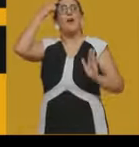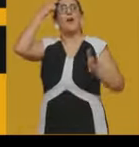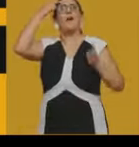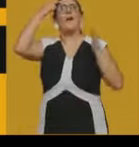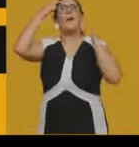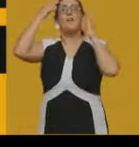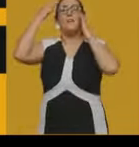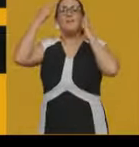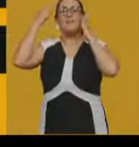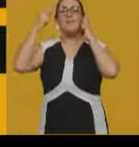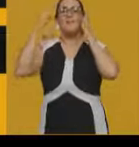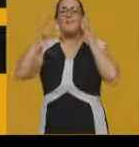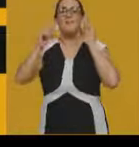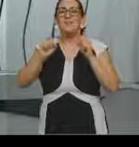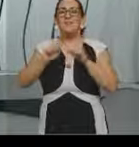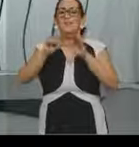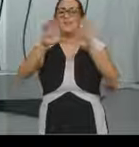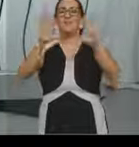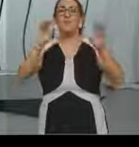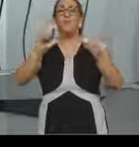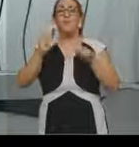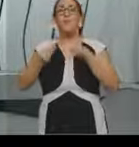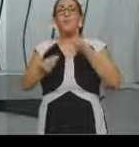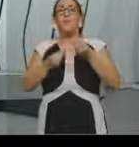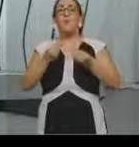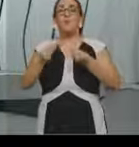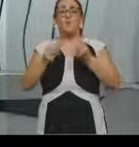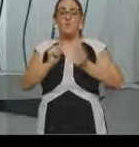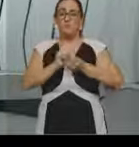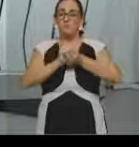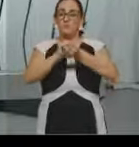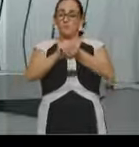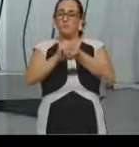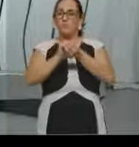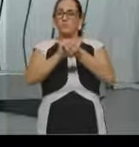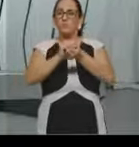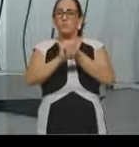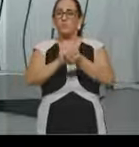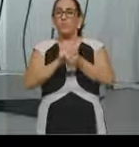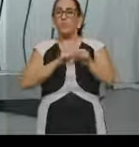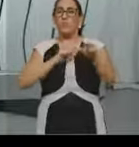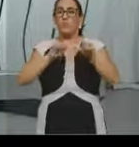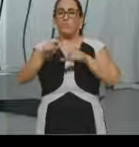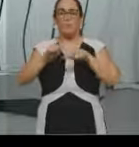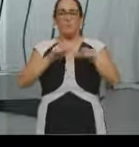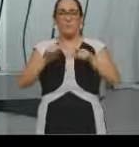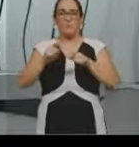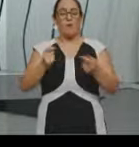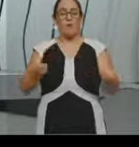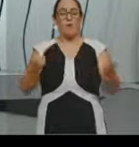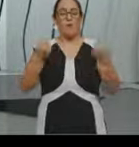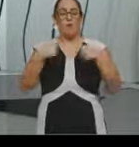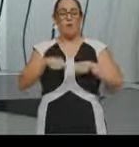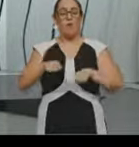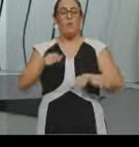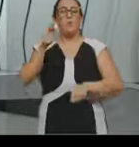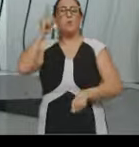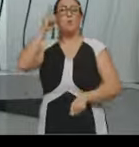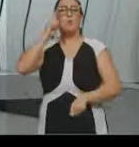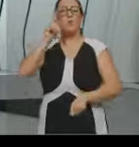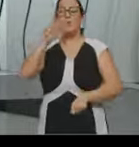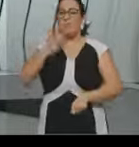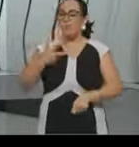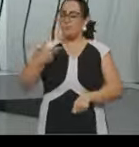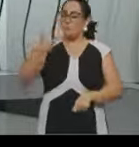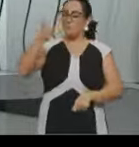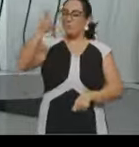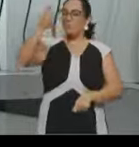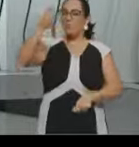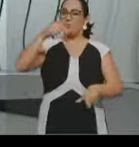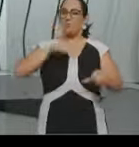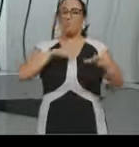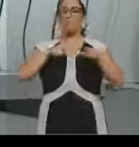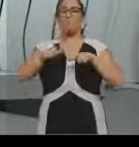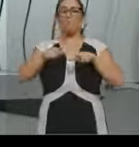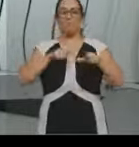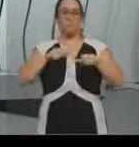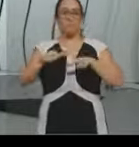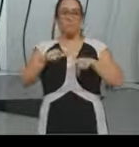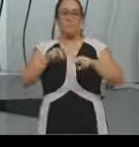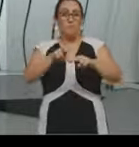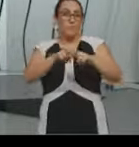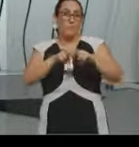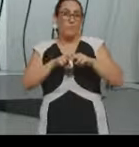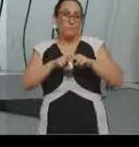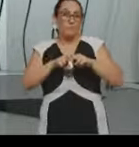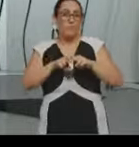um entendimento maior de como juntos esses trabalhadores, eles podem buscar melhorias, né, nessas condições de trabalho e, por isso, esse